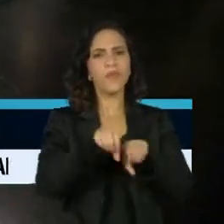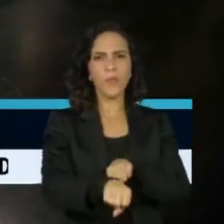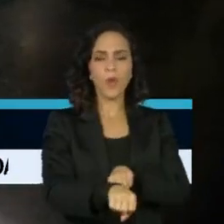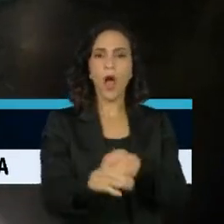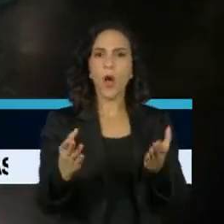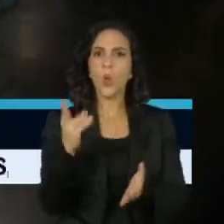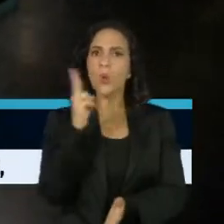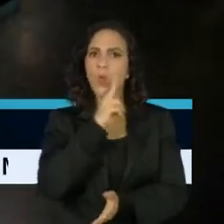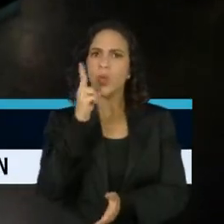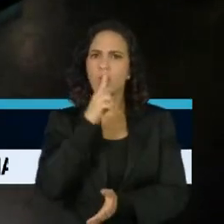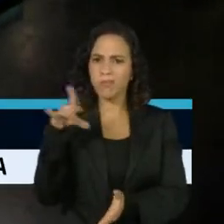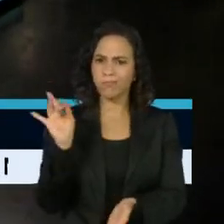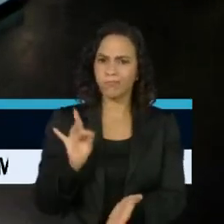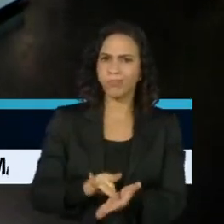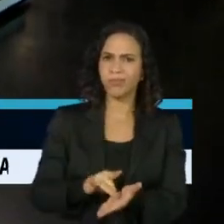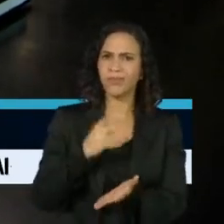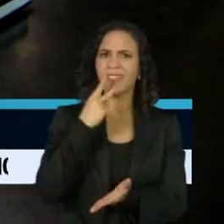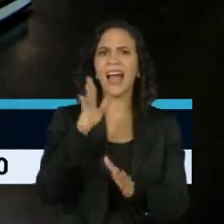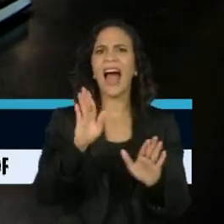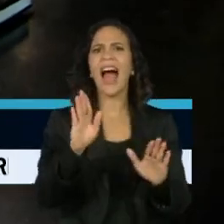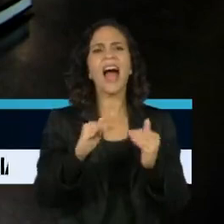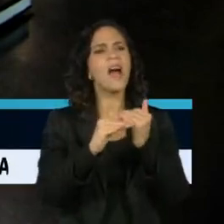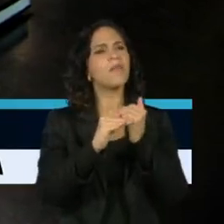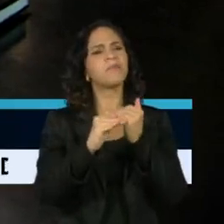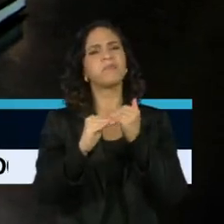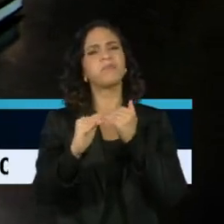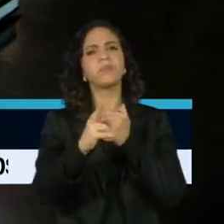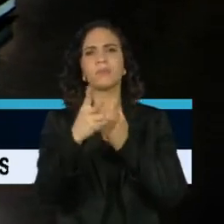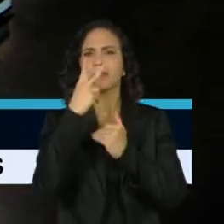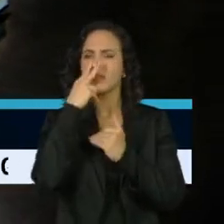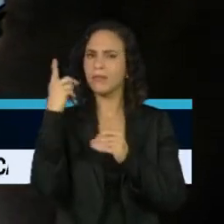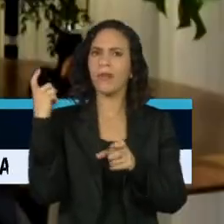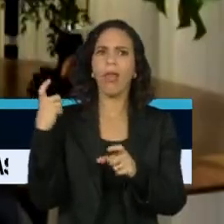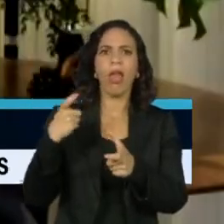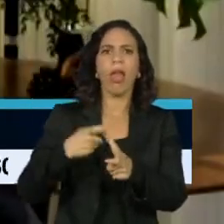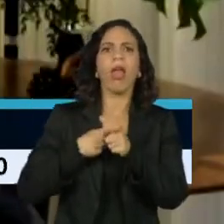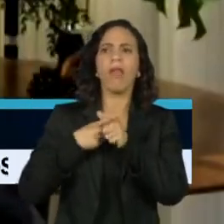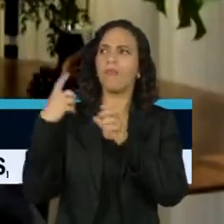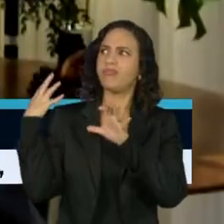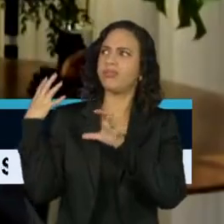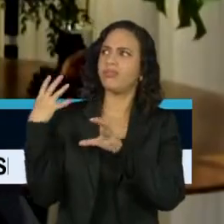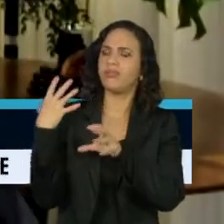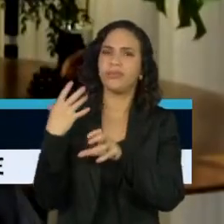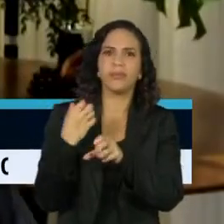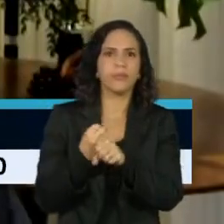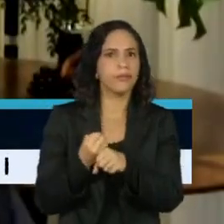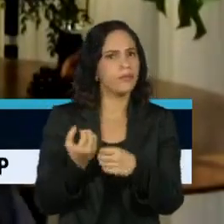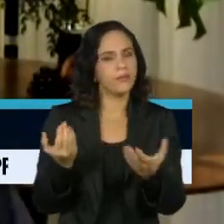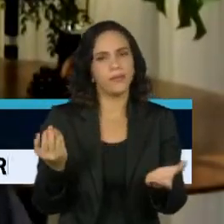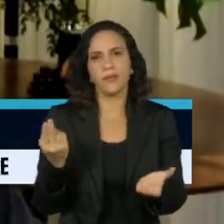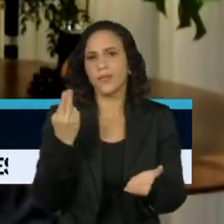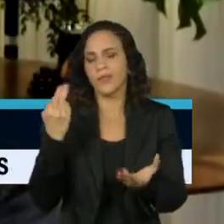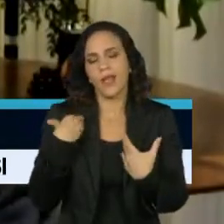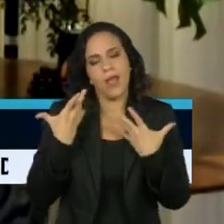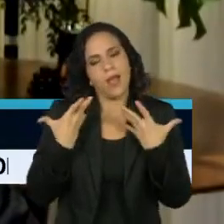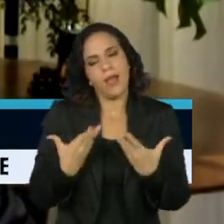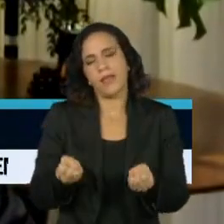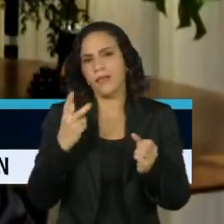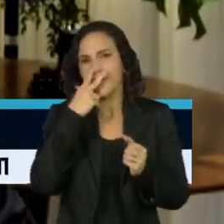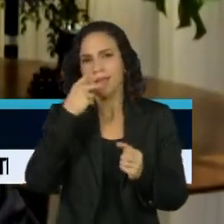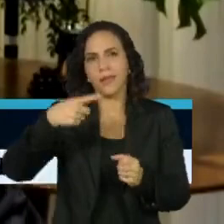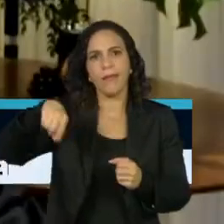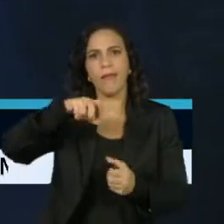urgência, de fato, é um débito histórico inaceitável que a gente tenha de pagar.